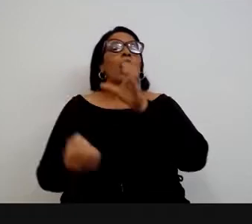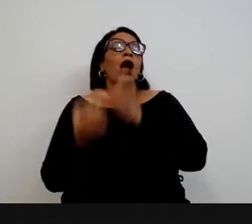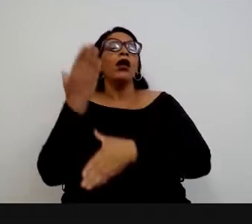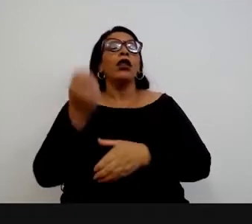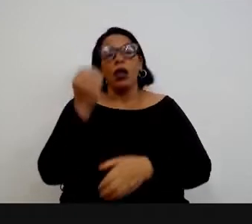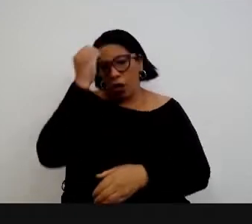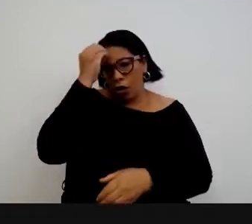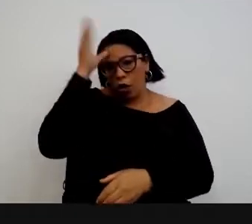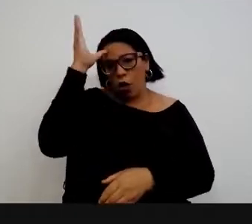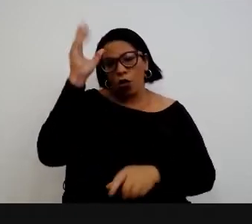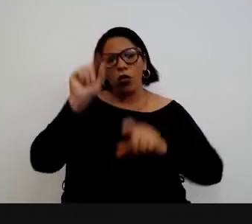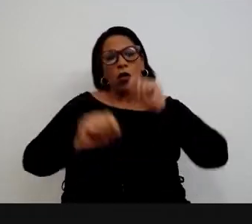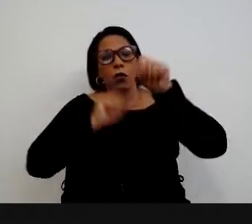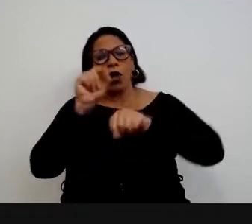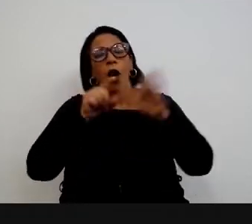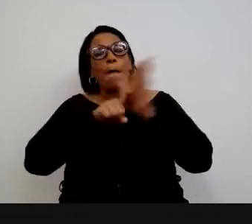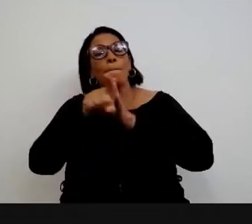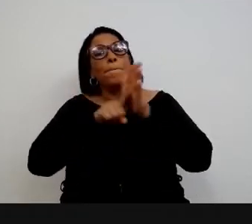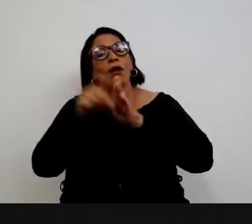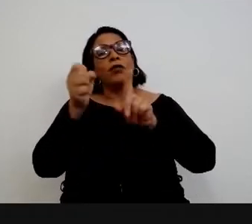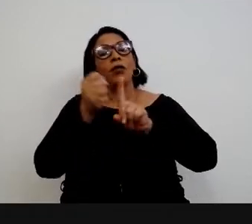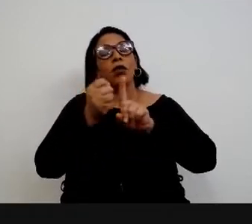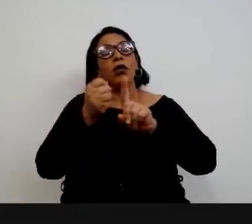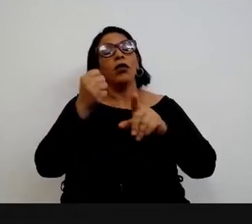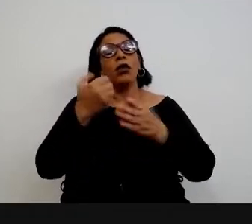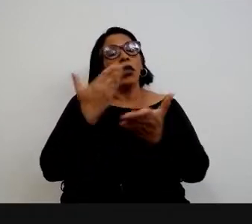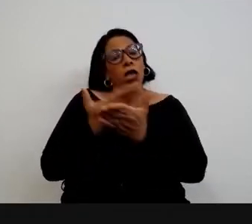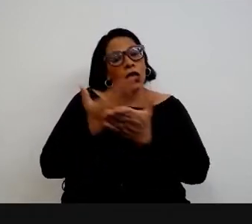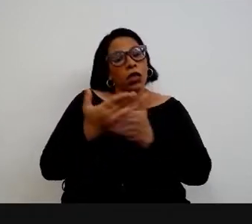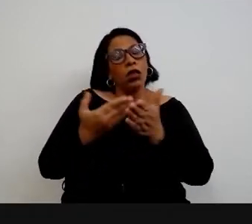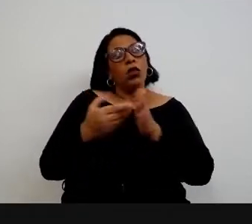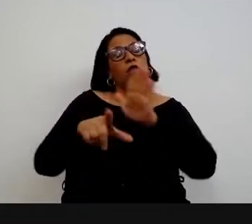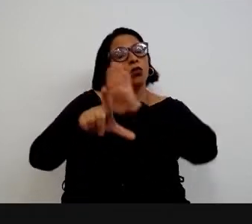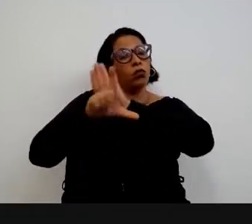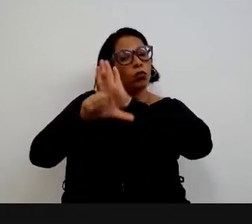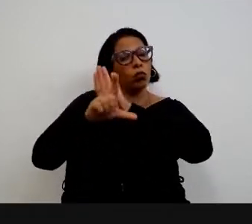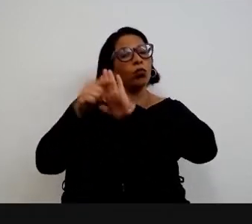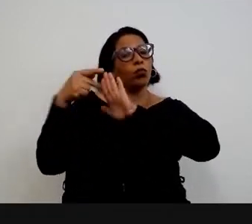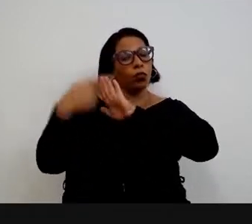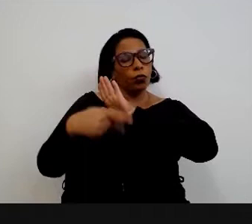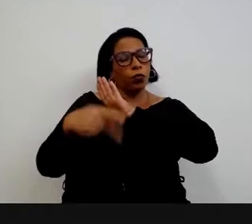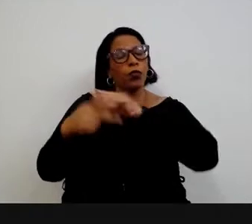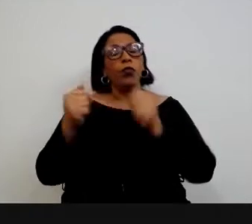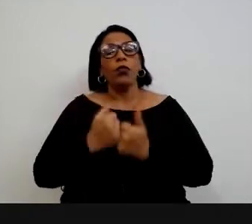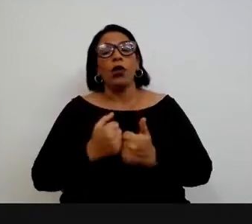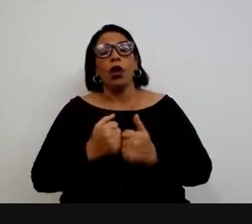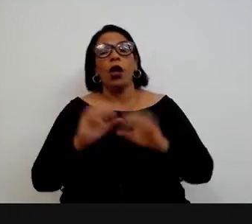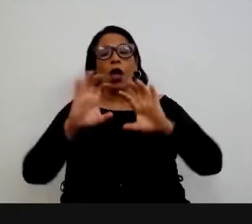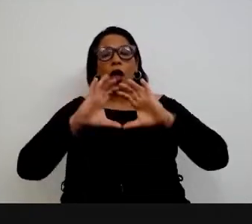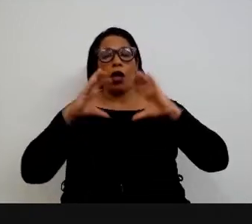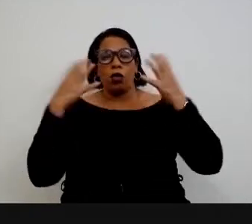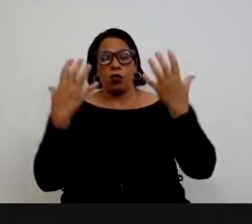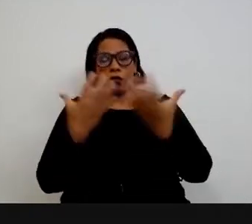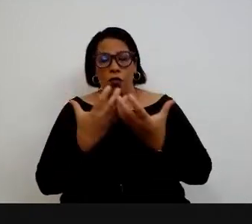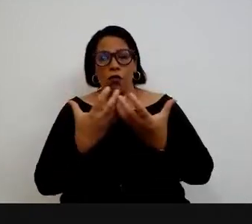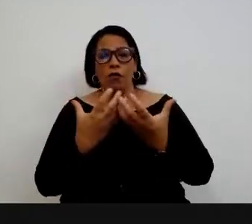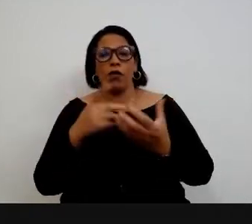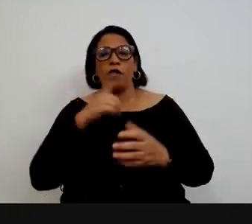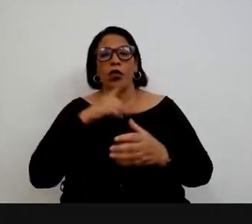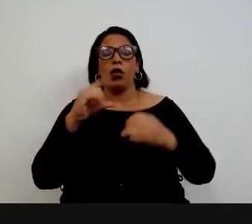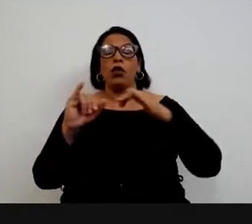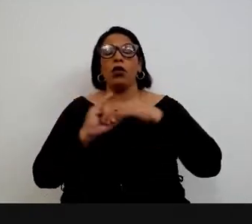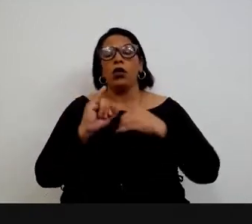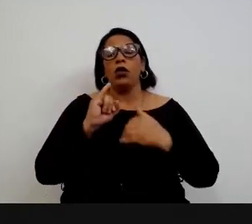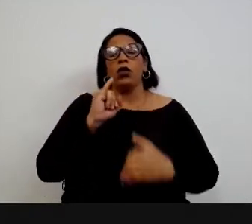produção de conhecimento por meio da pesquisa em estudos legislativos. Este evento tem o apoio do